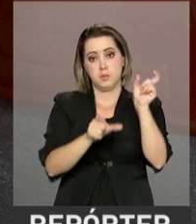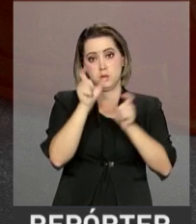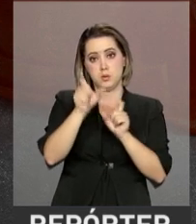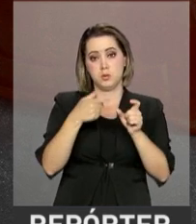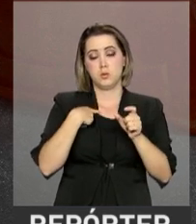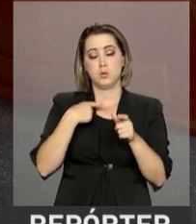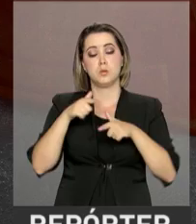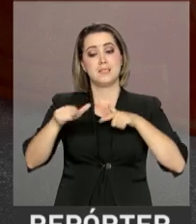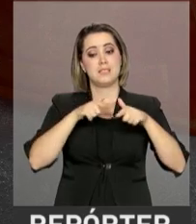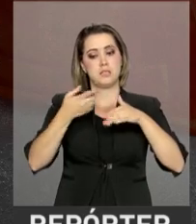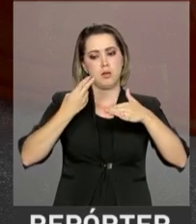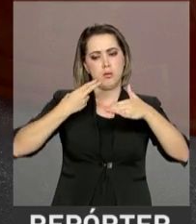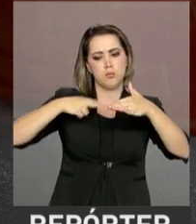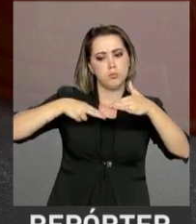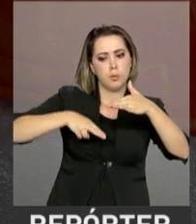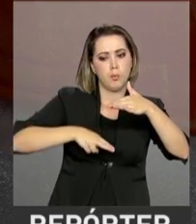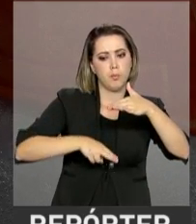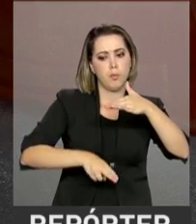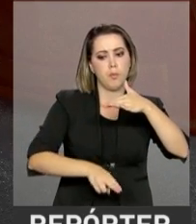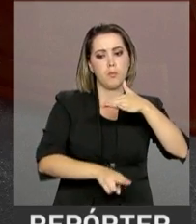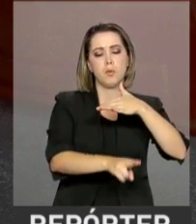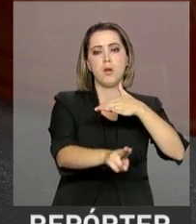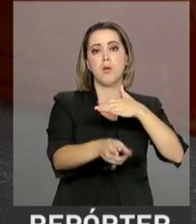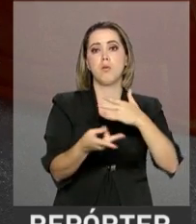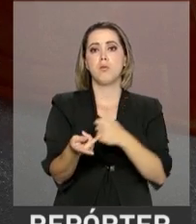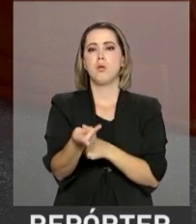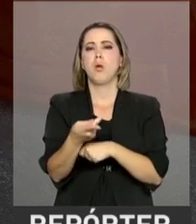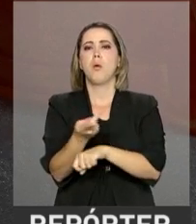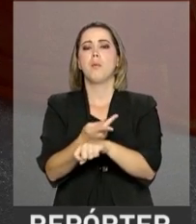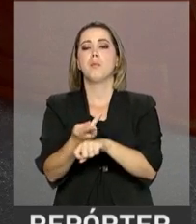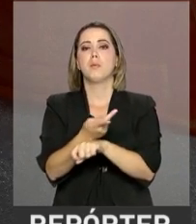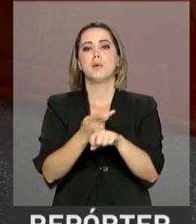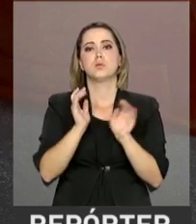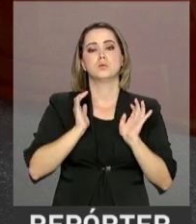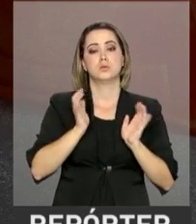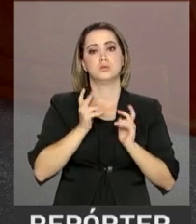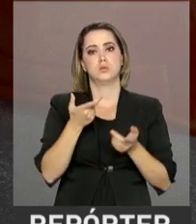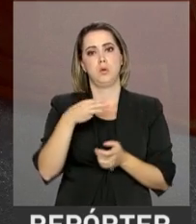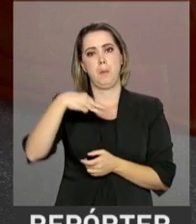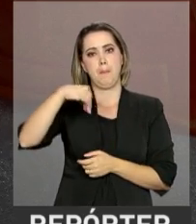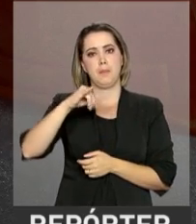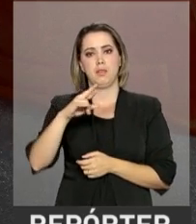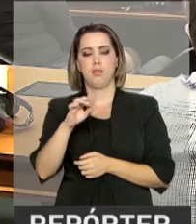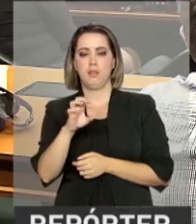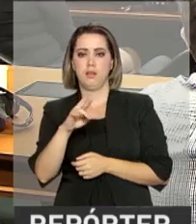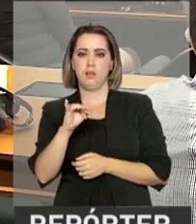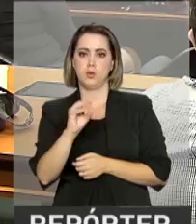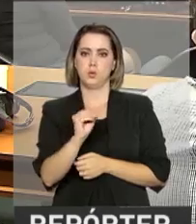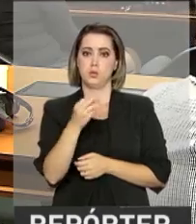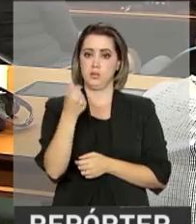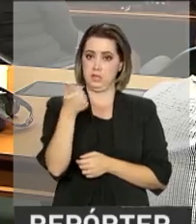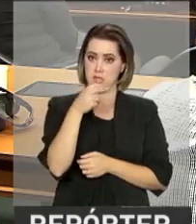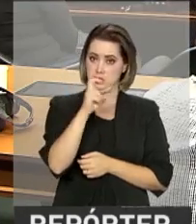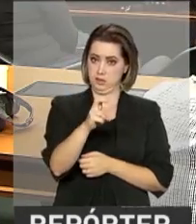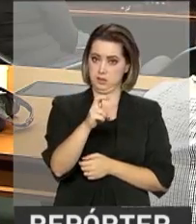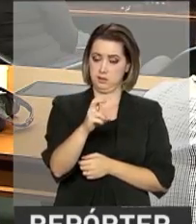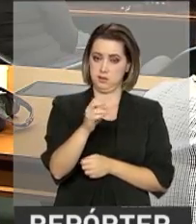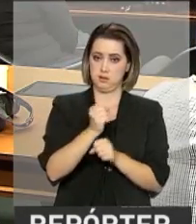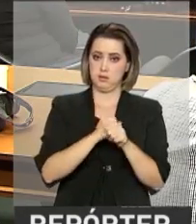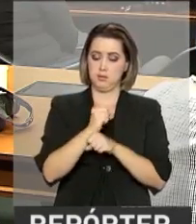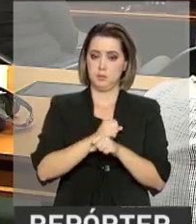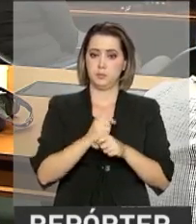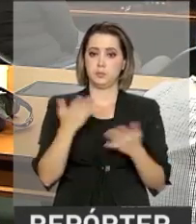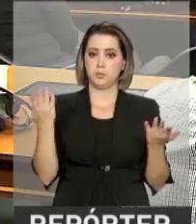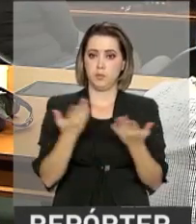subsolo na extração de minério. Eles conquistam a aposentadoria especial com 15 anos de atividade. Agora, com a proposta de